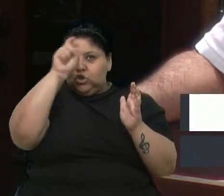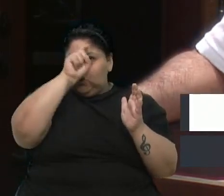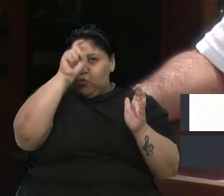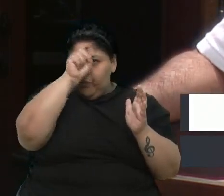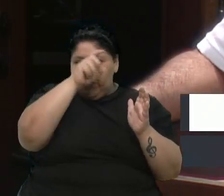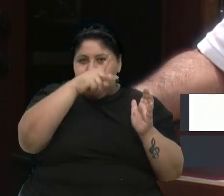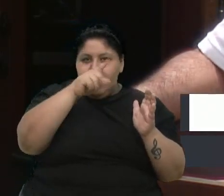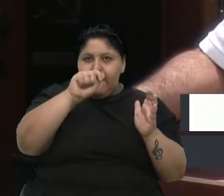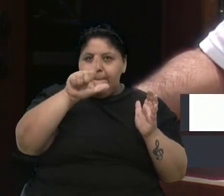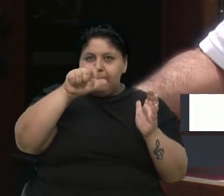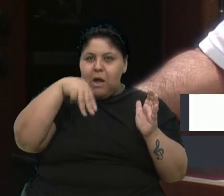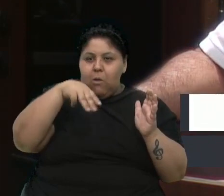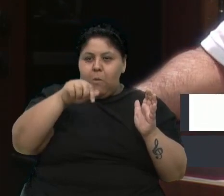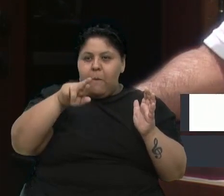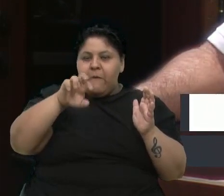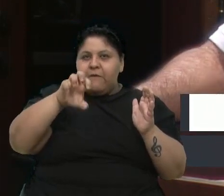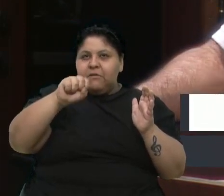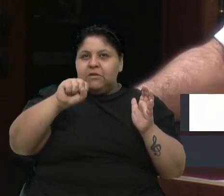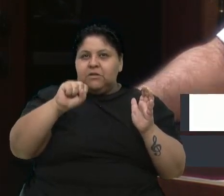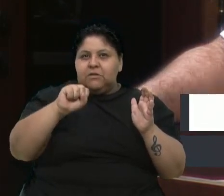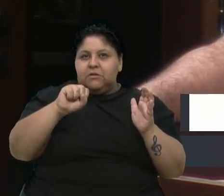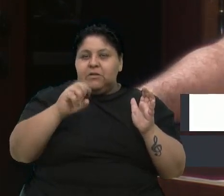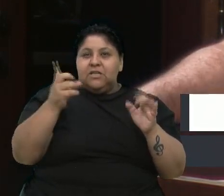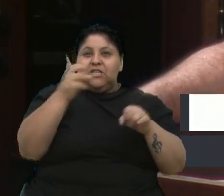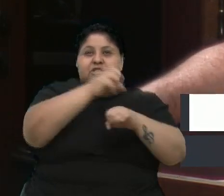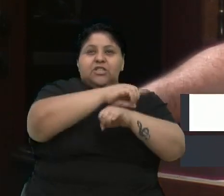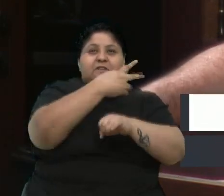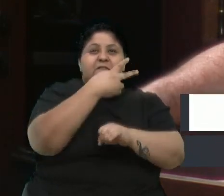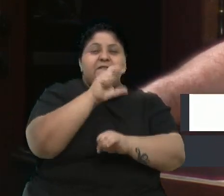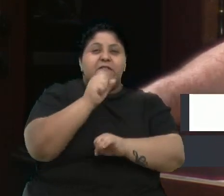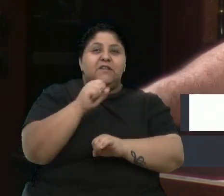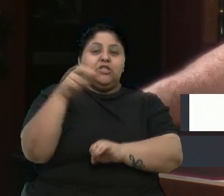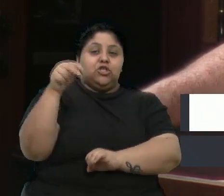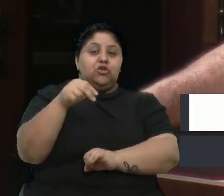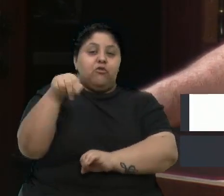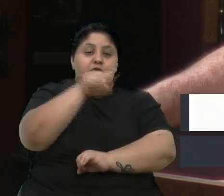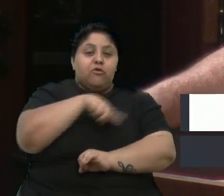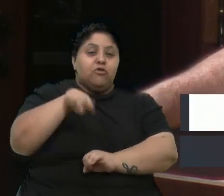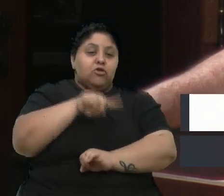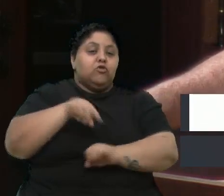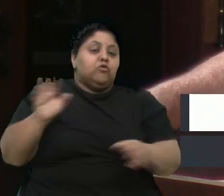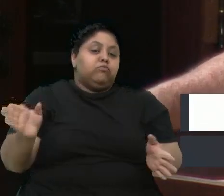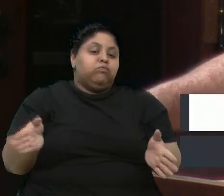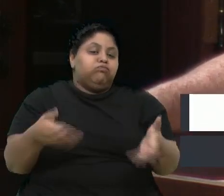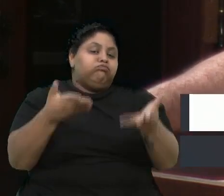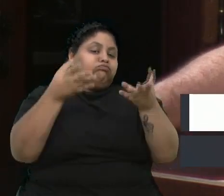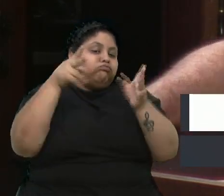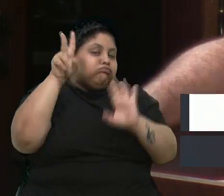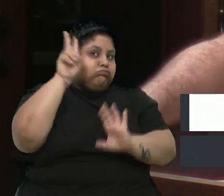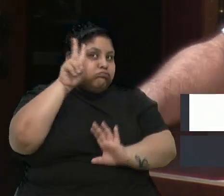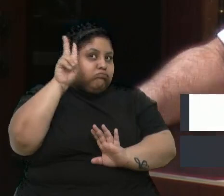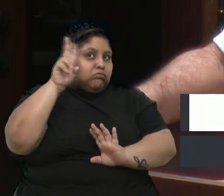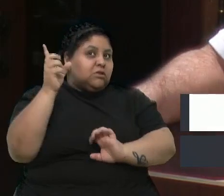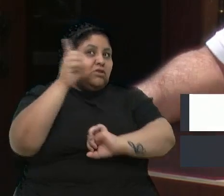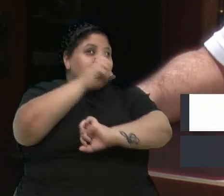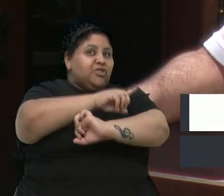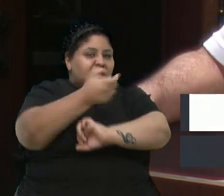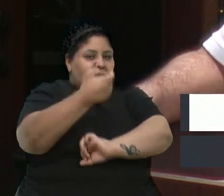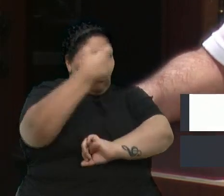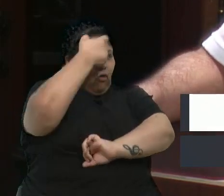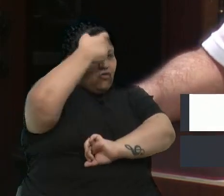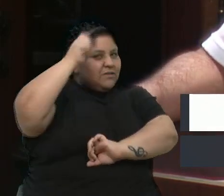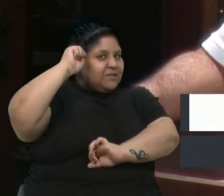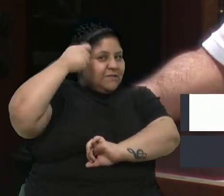sendo que, no dia 20 de novembro, nós exaltamos a sua memória no Dia da Consciência Negra.